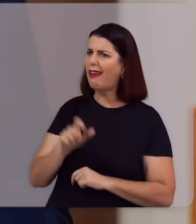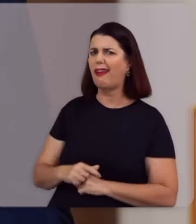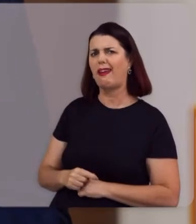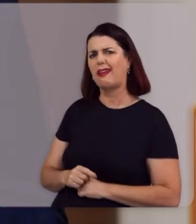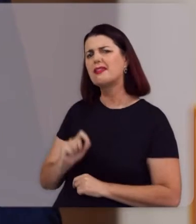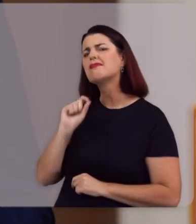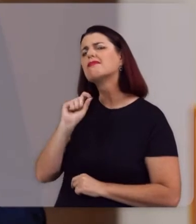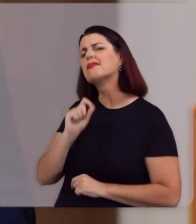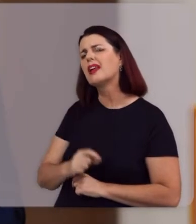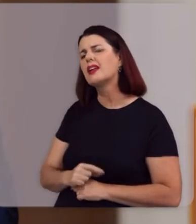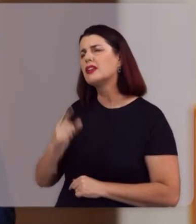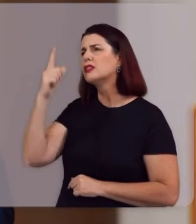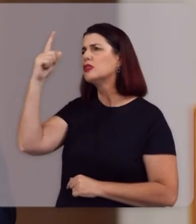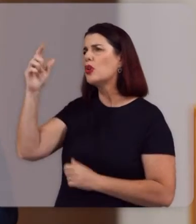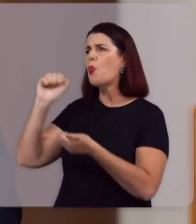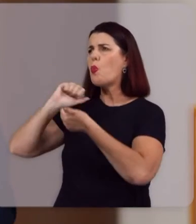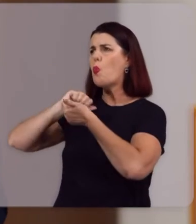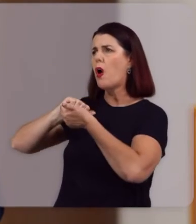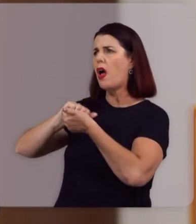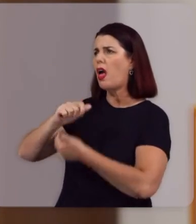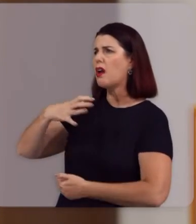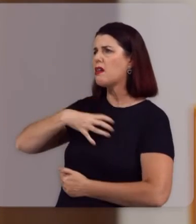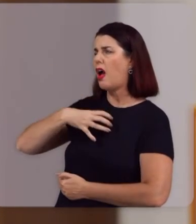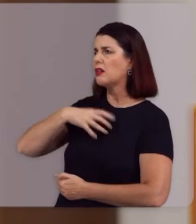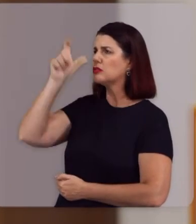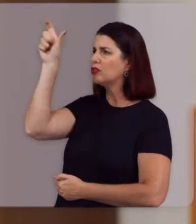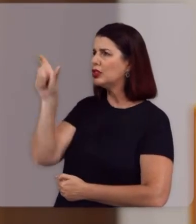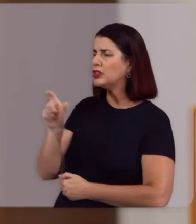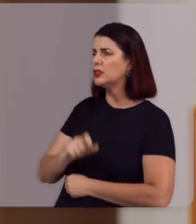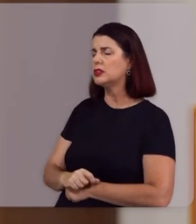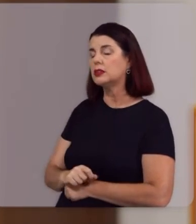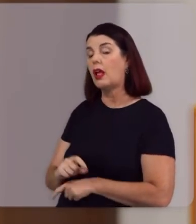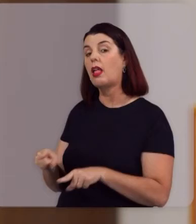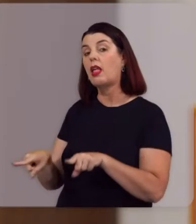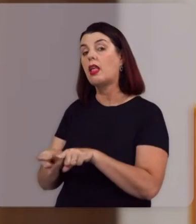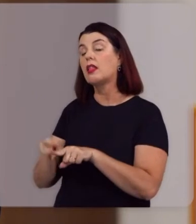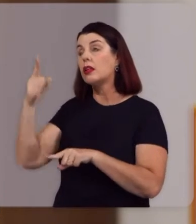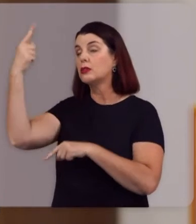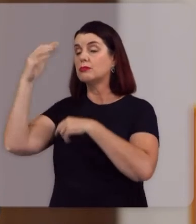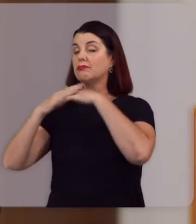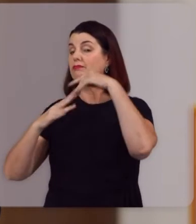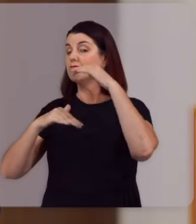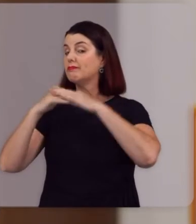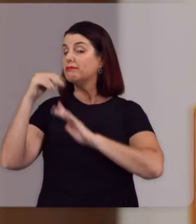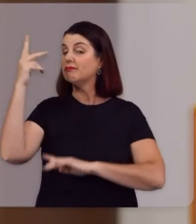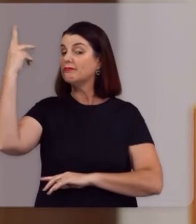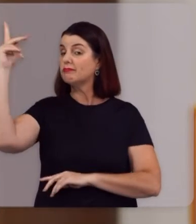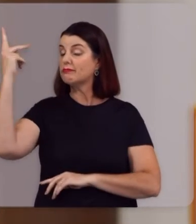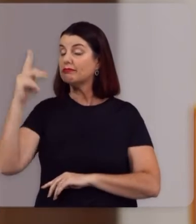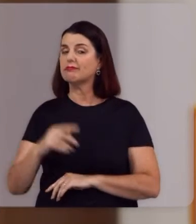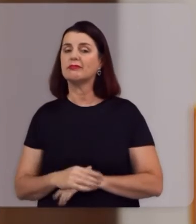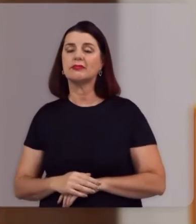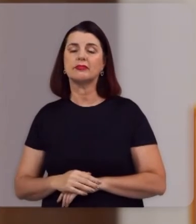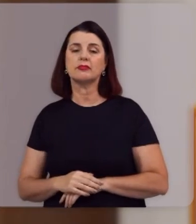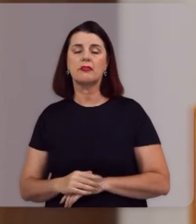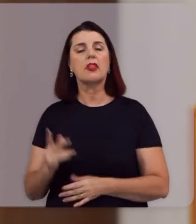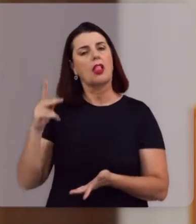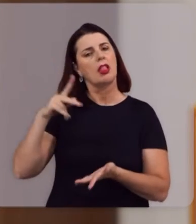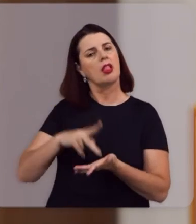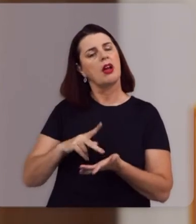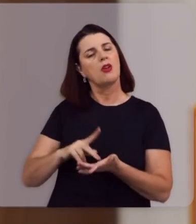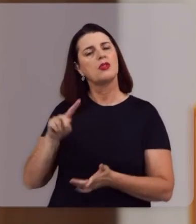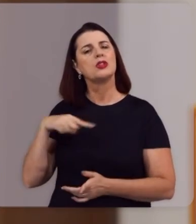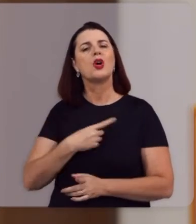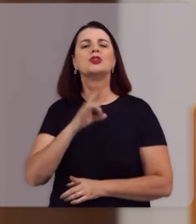Dos seus atributos O seu caráter E revelação das suas obras Na verdade